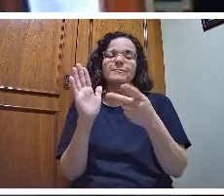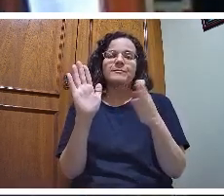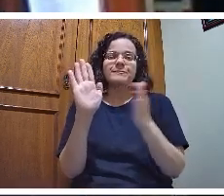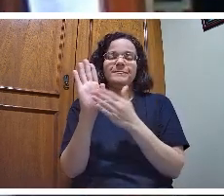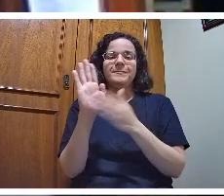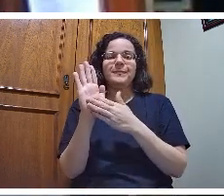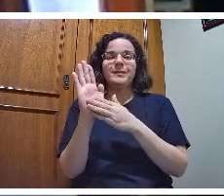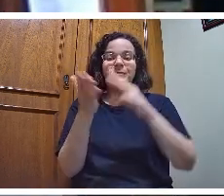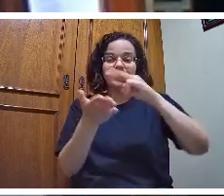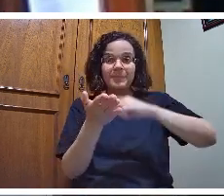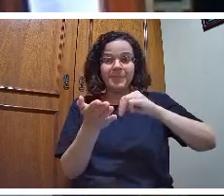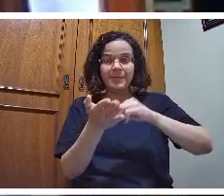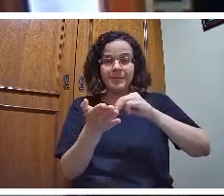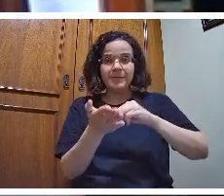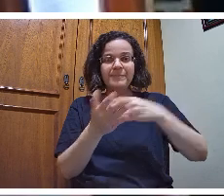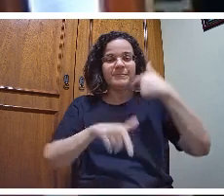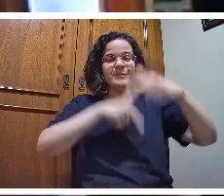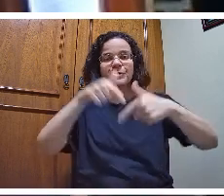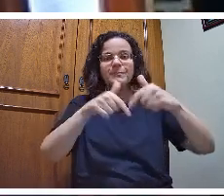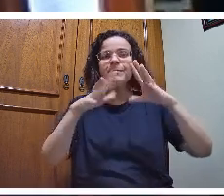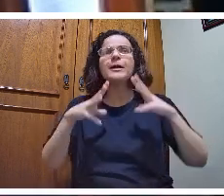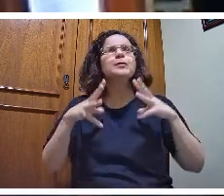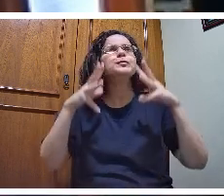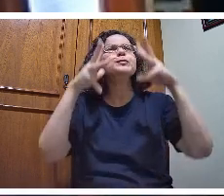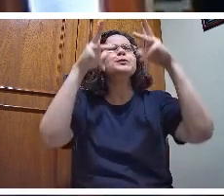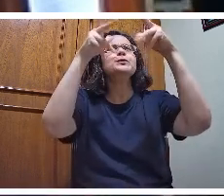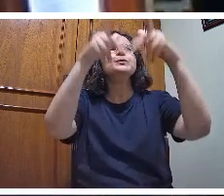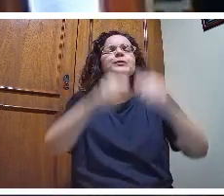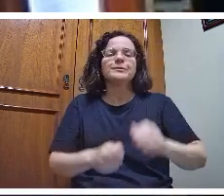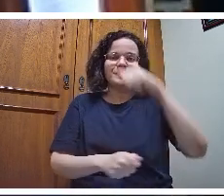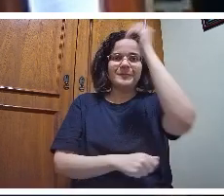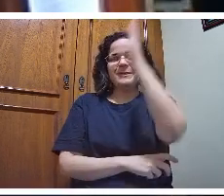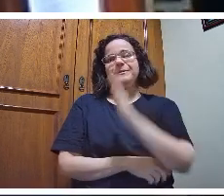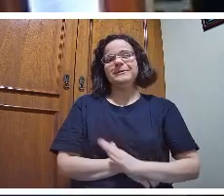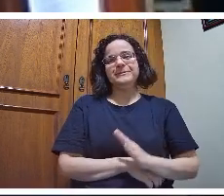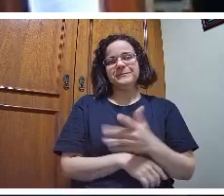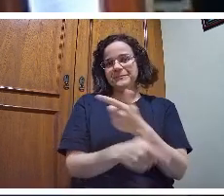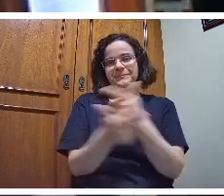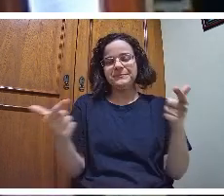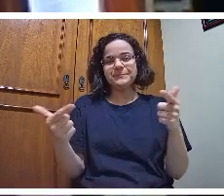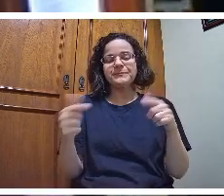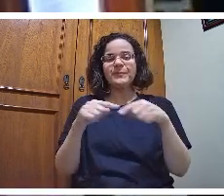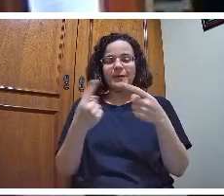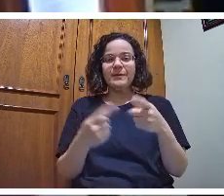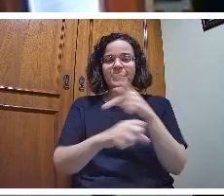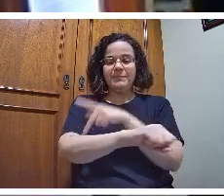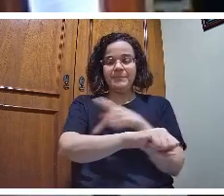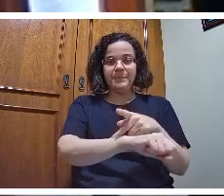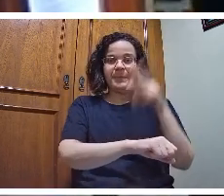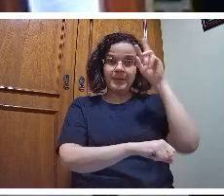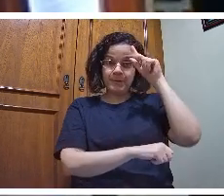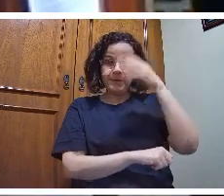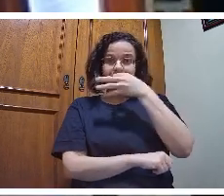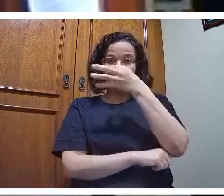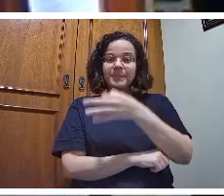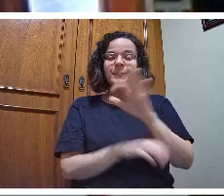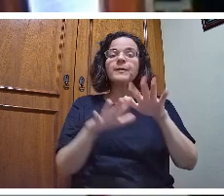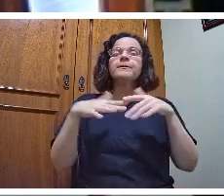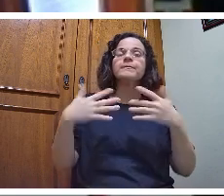Então, eu acho que a pedagogia histórico-crítica enquanto processo didático-pedagógico